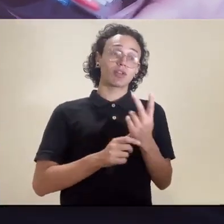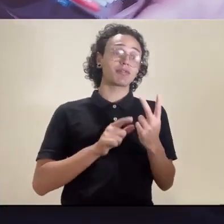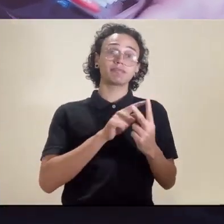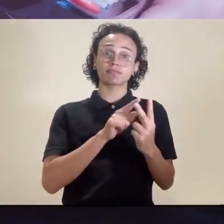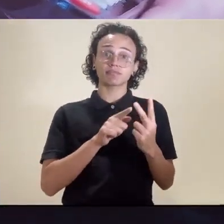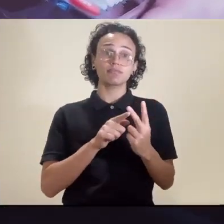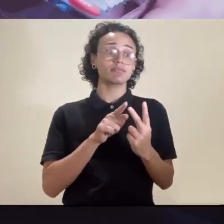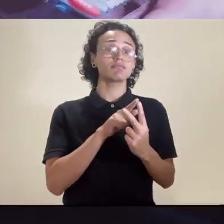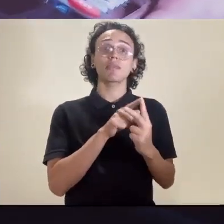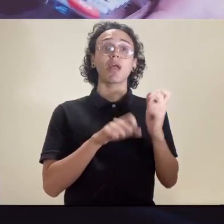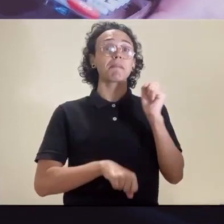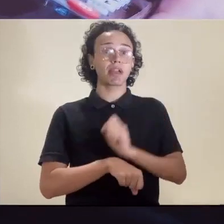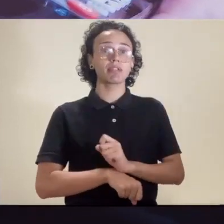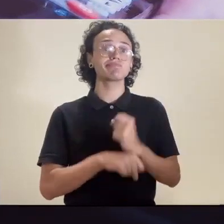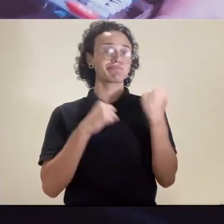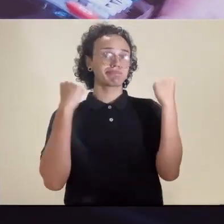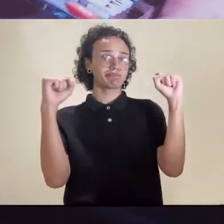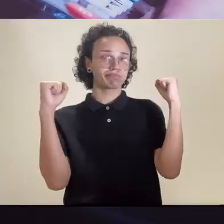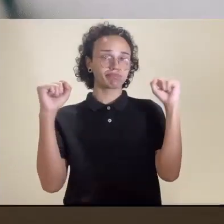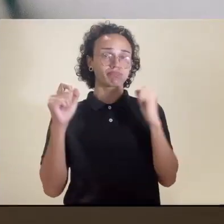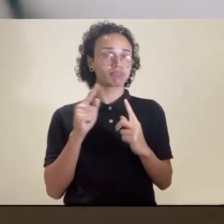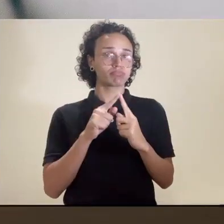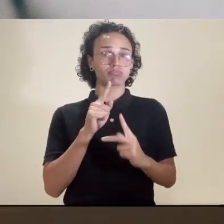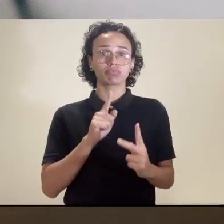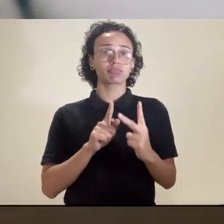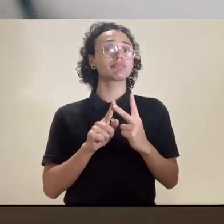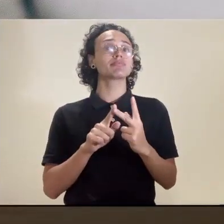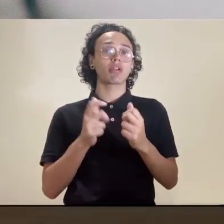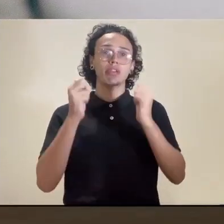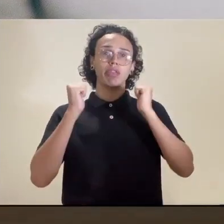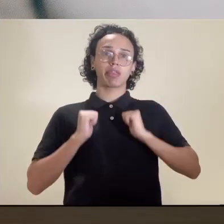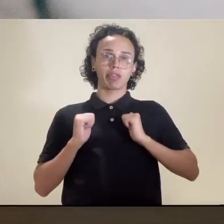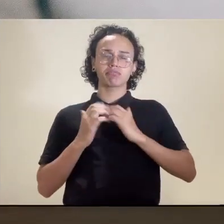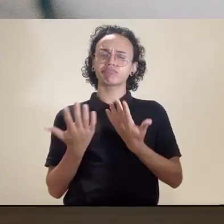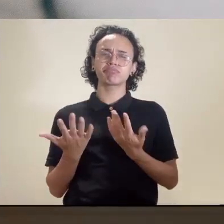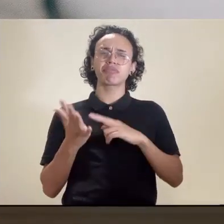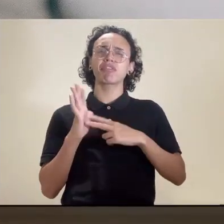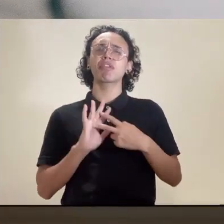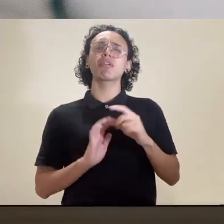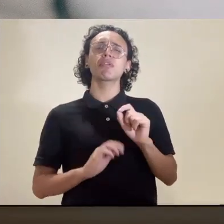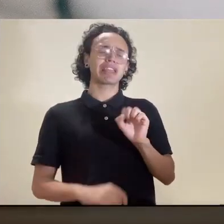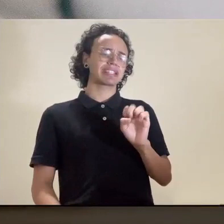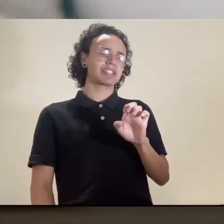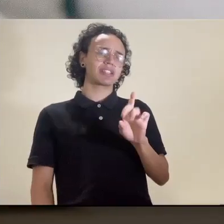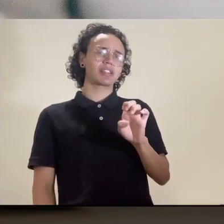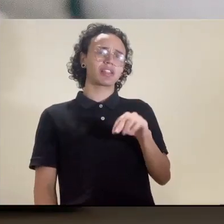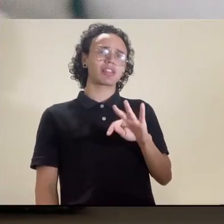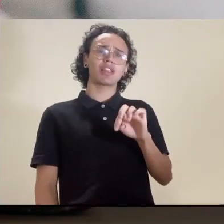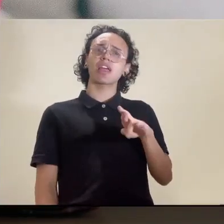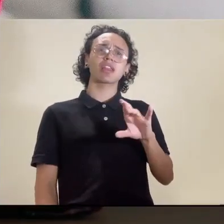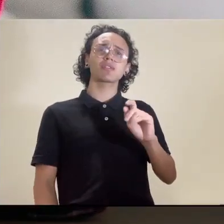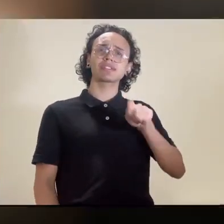Uma, do efeito de não fazer atividade física. E o segundo, de ficar mais sedentário. O que é uma pessoa